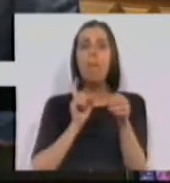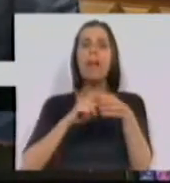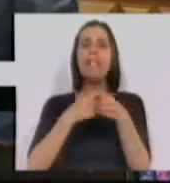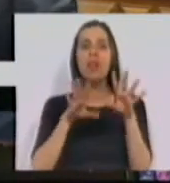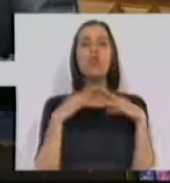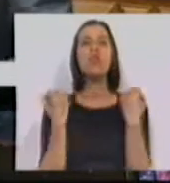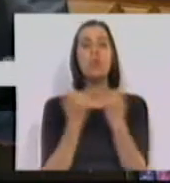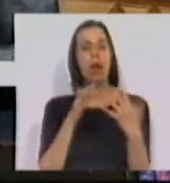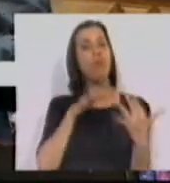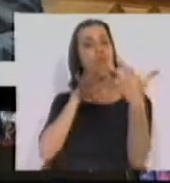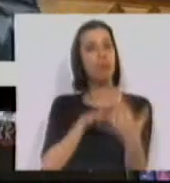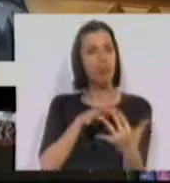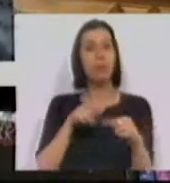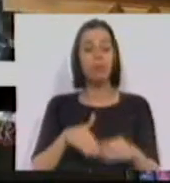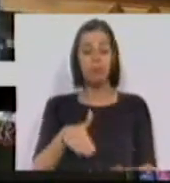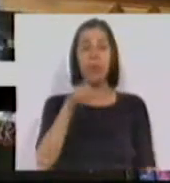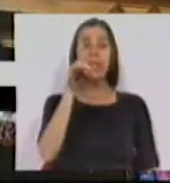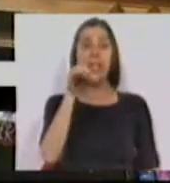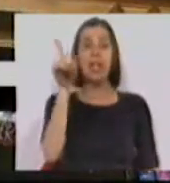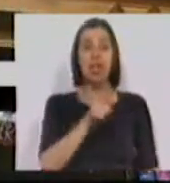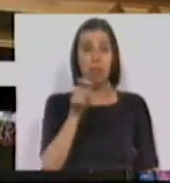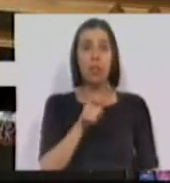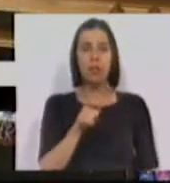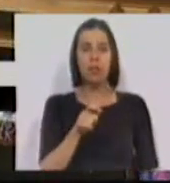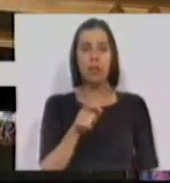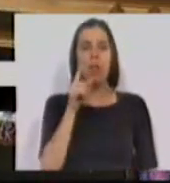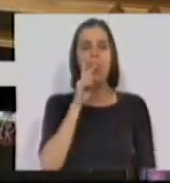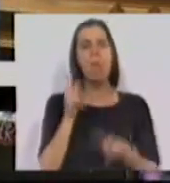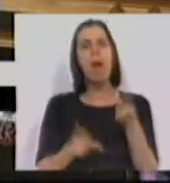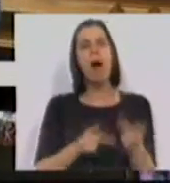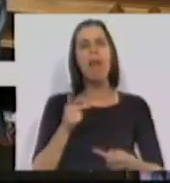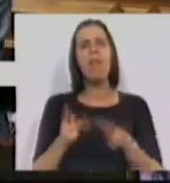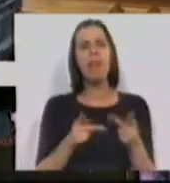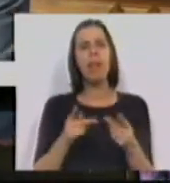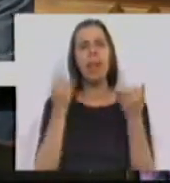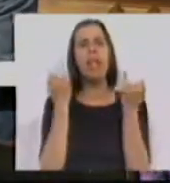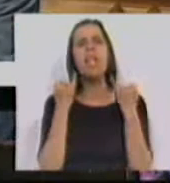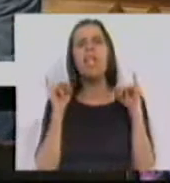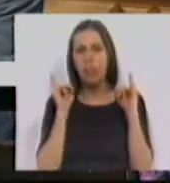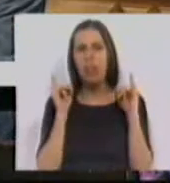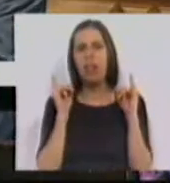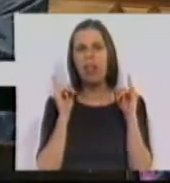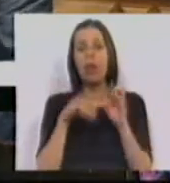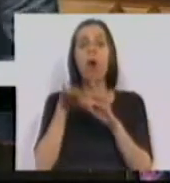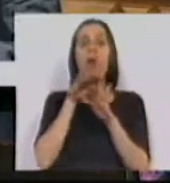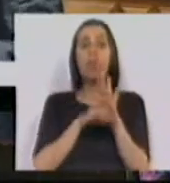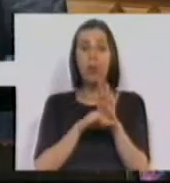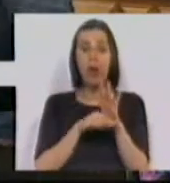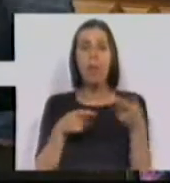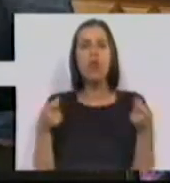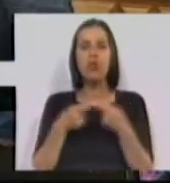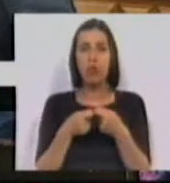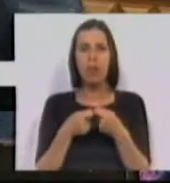sociais, que daqui a seis meses haverá uma avaliação independente do programa de